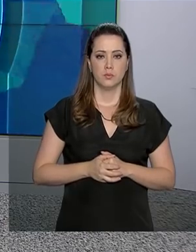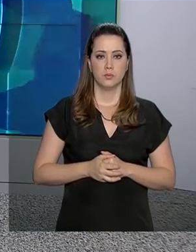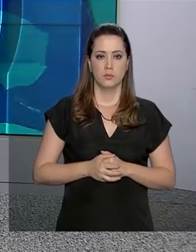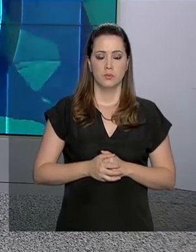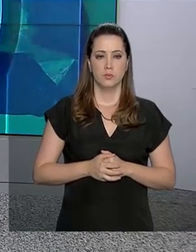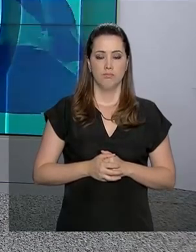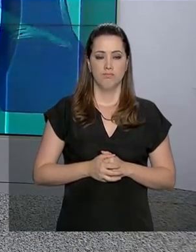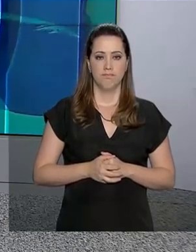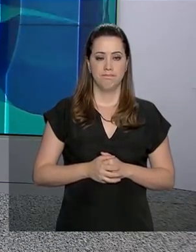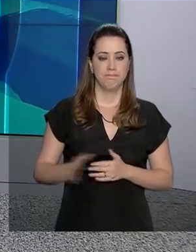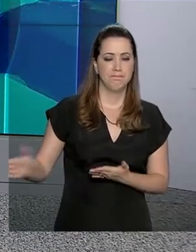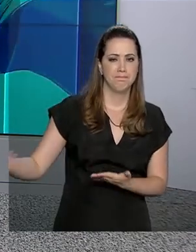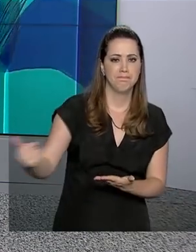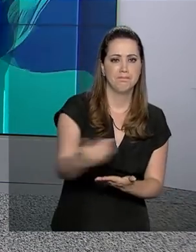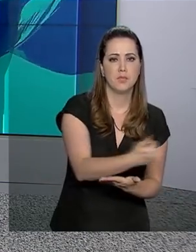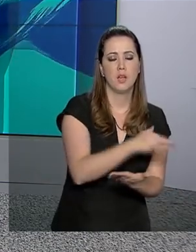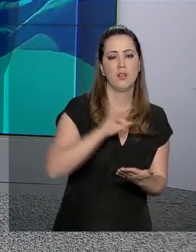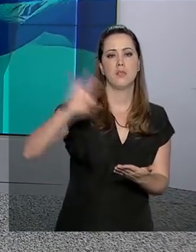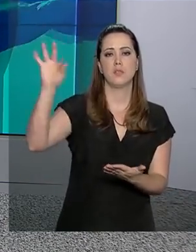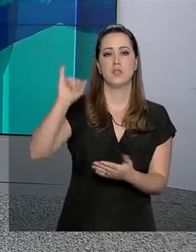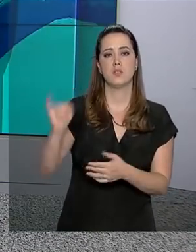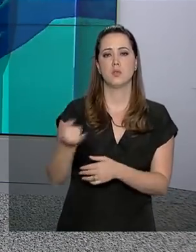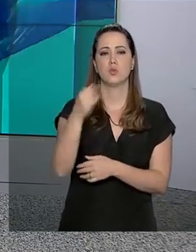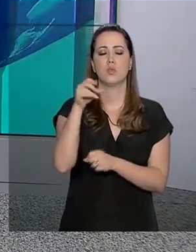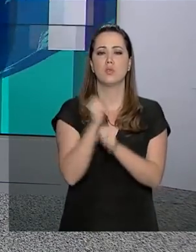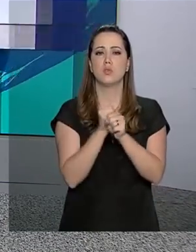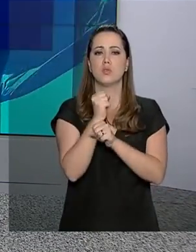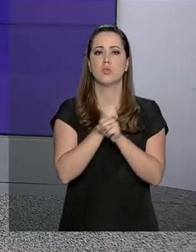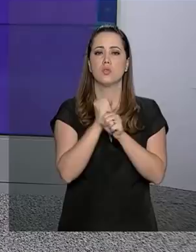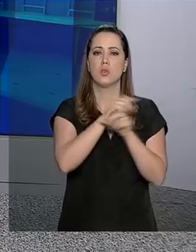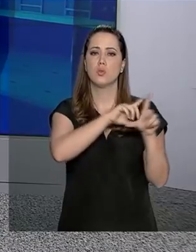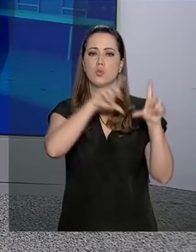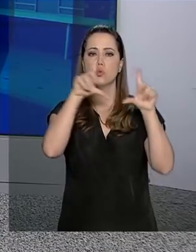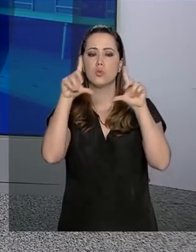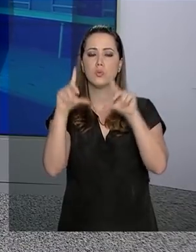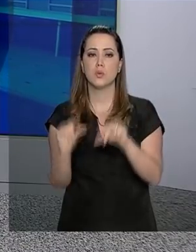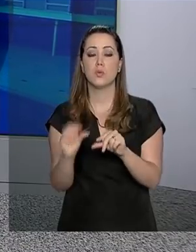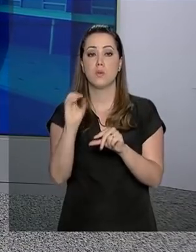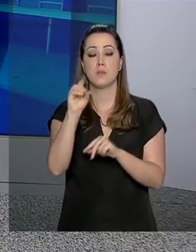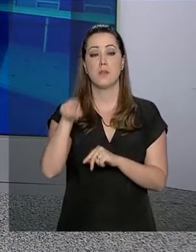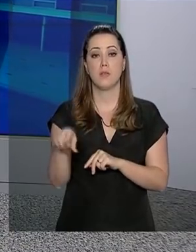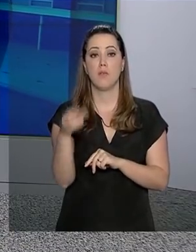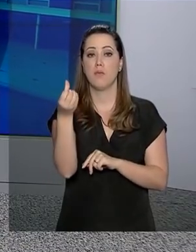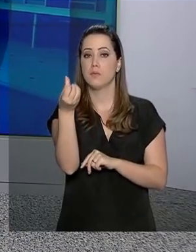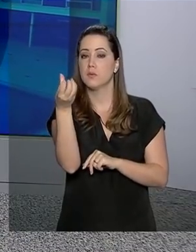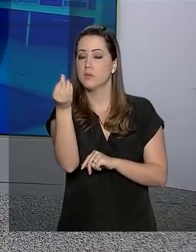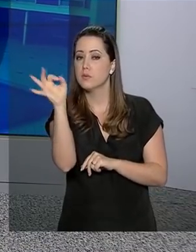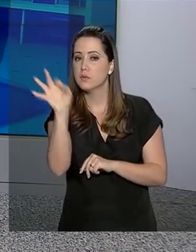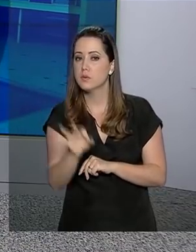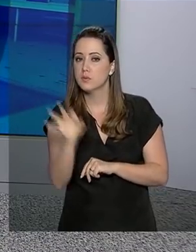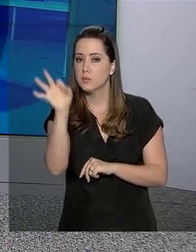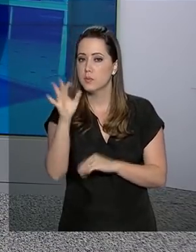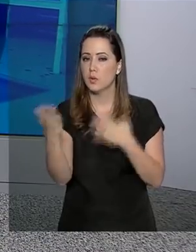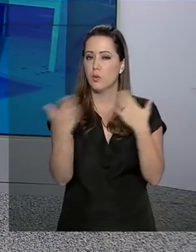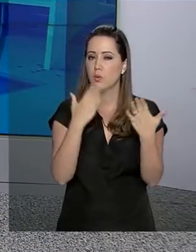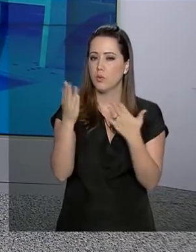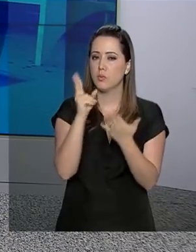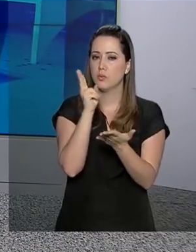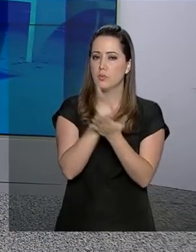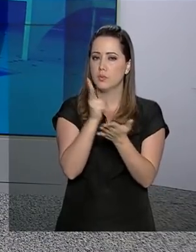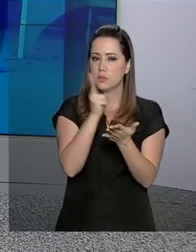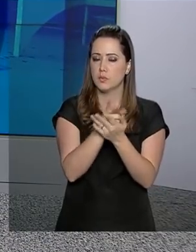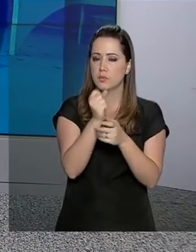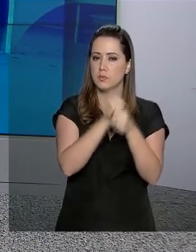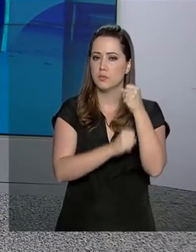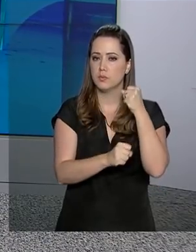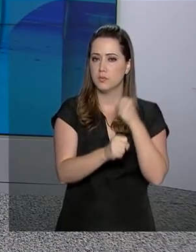A arrecadação federal, em janeiro deste ano, registrou queda de 0,66% na